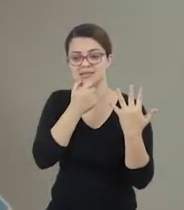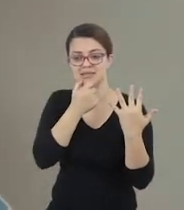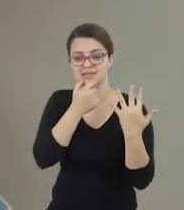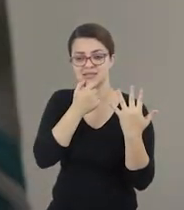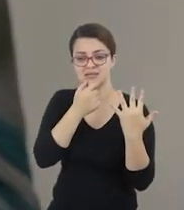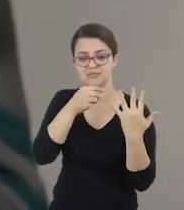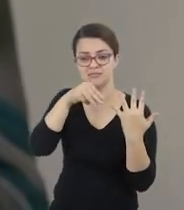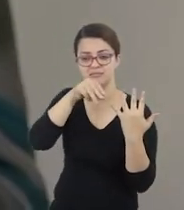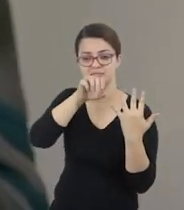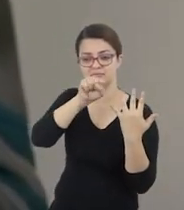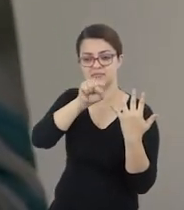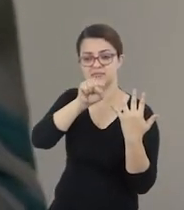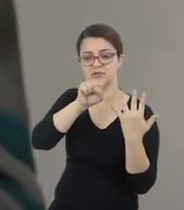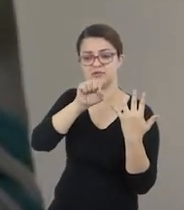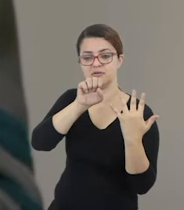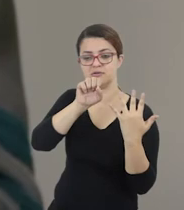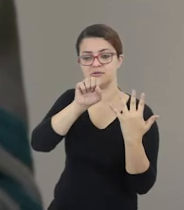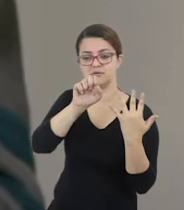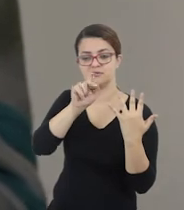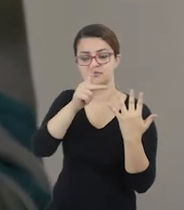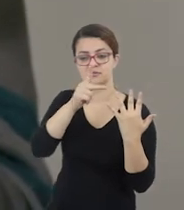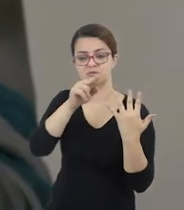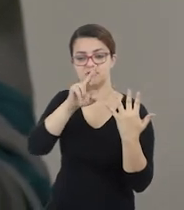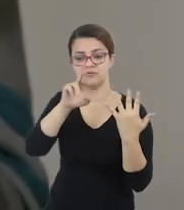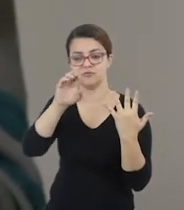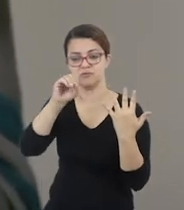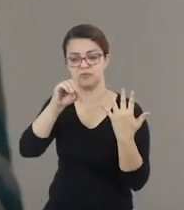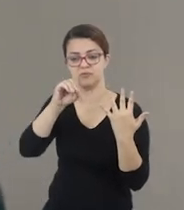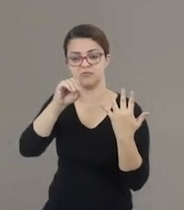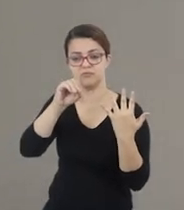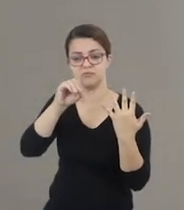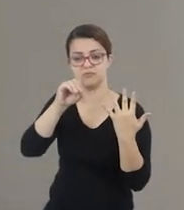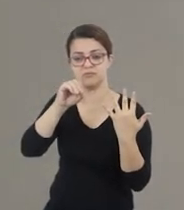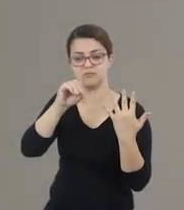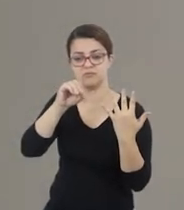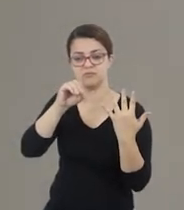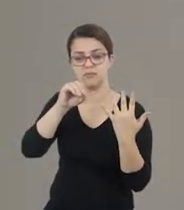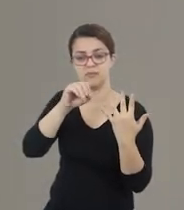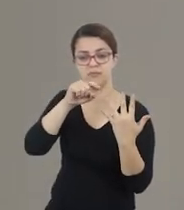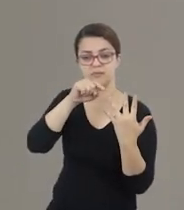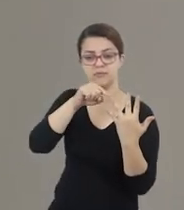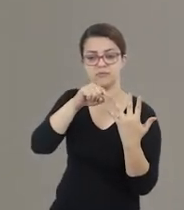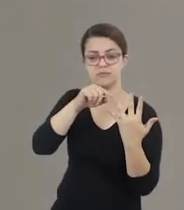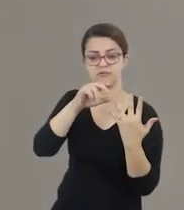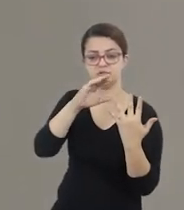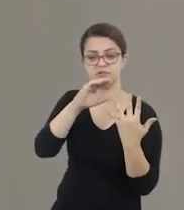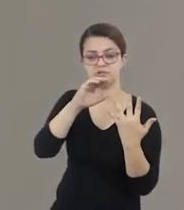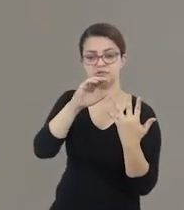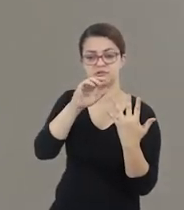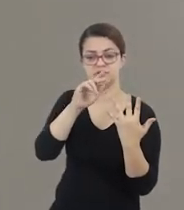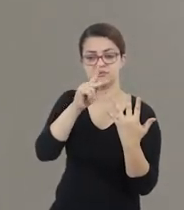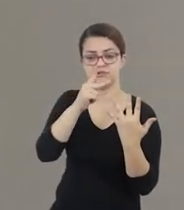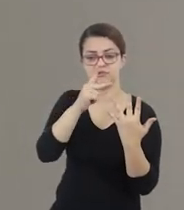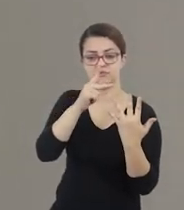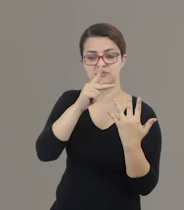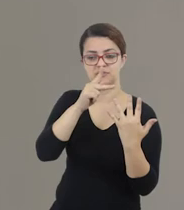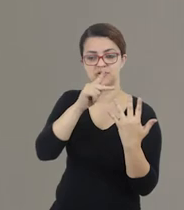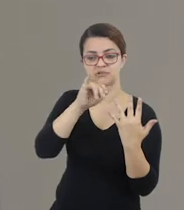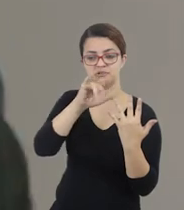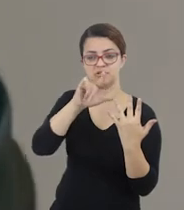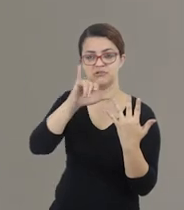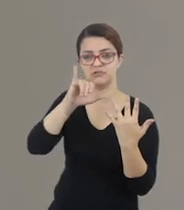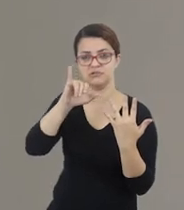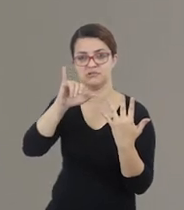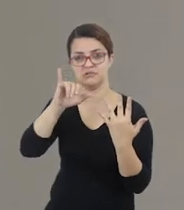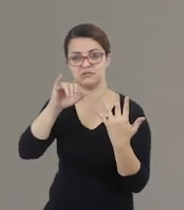Repete comigo, vamos lá. Mushroom, mushroom. Chili, chili.